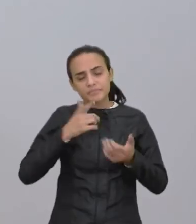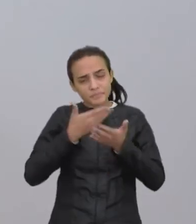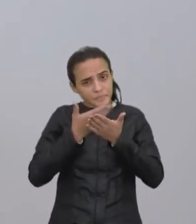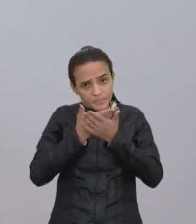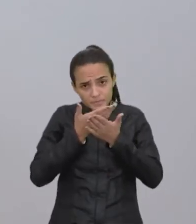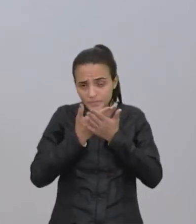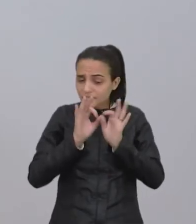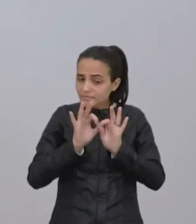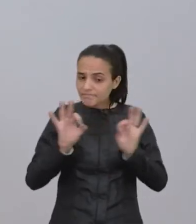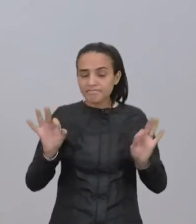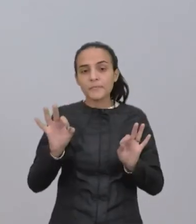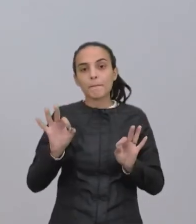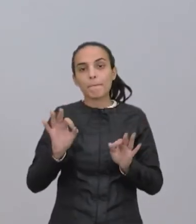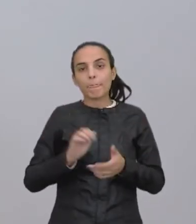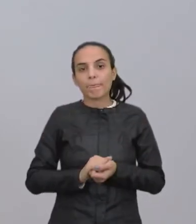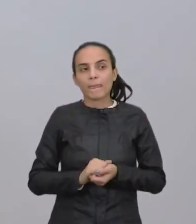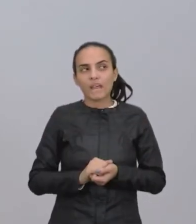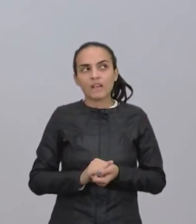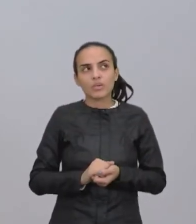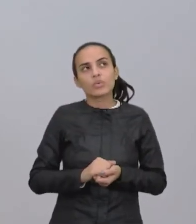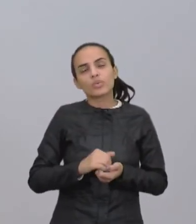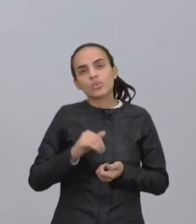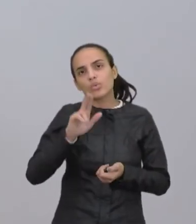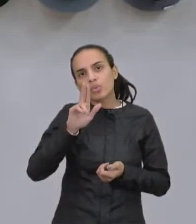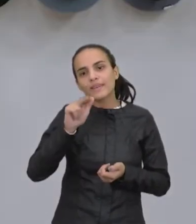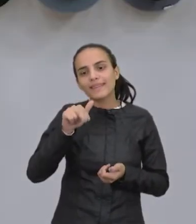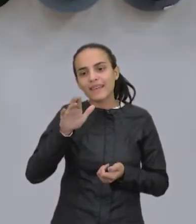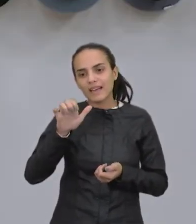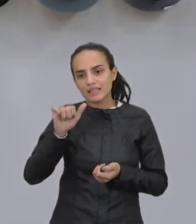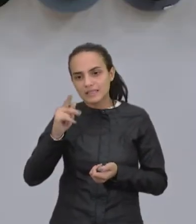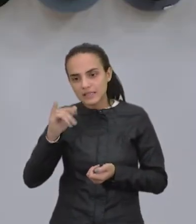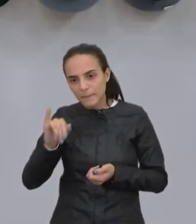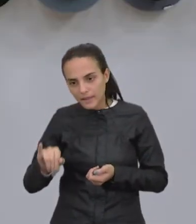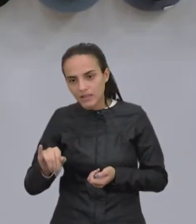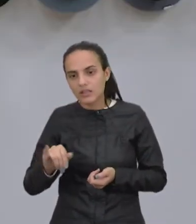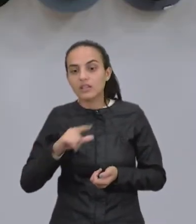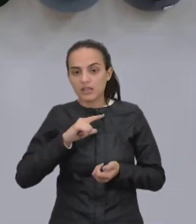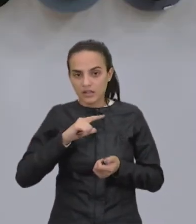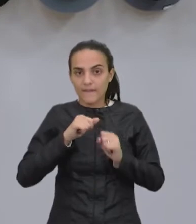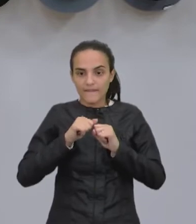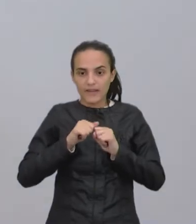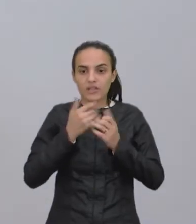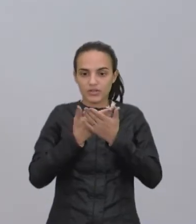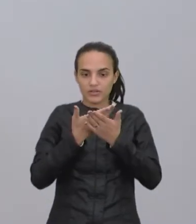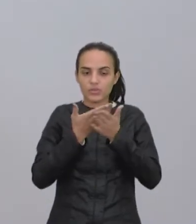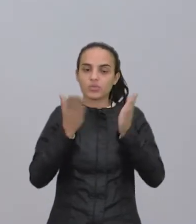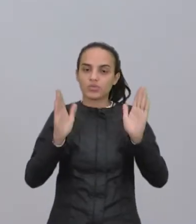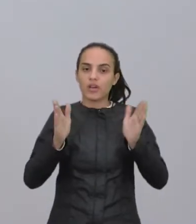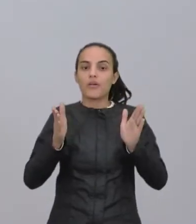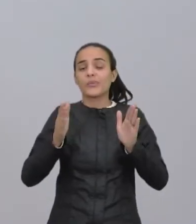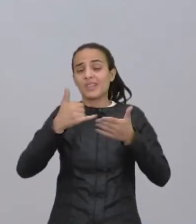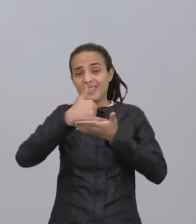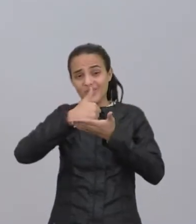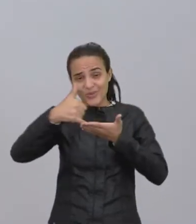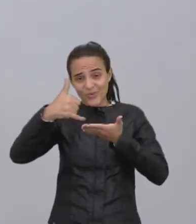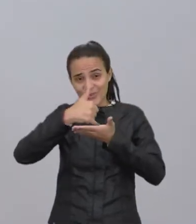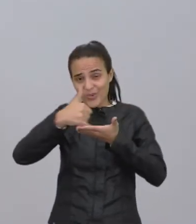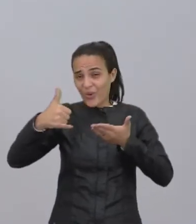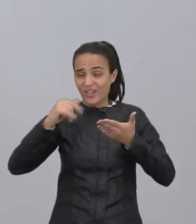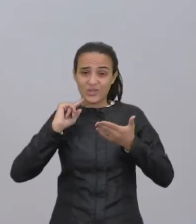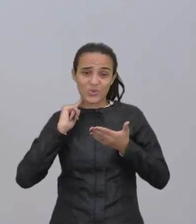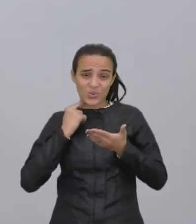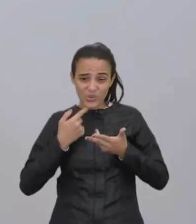bacana do pessoal lá da Unesp, né, que fez esse estudo com essas drogas ilícitas e com a